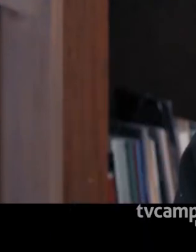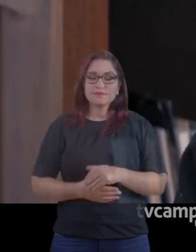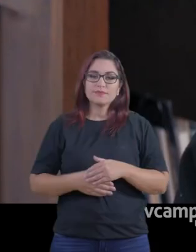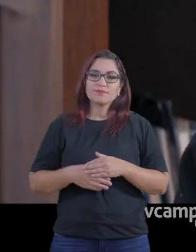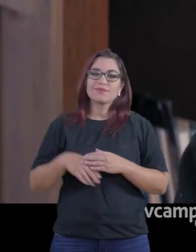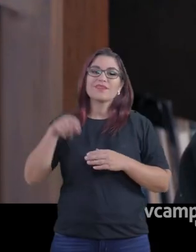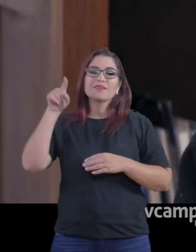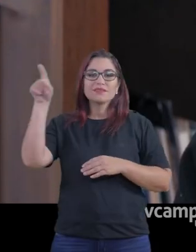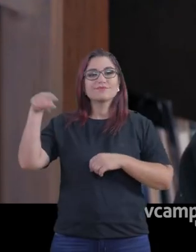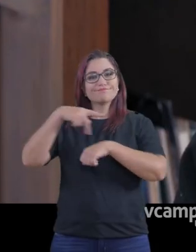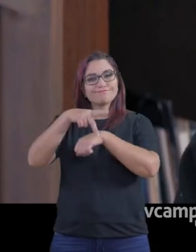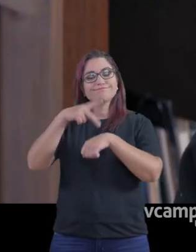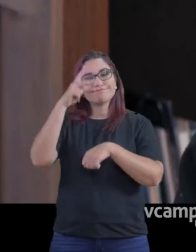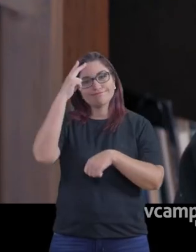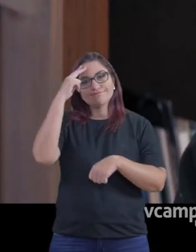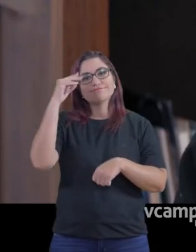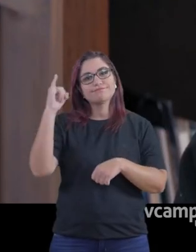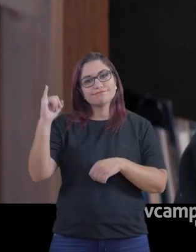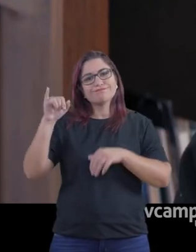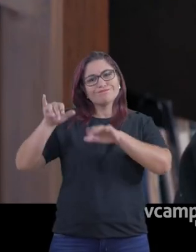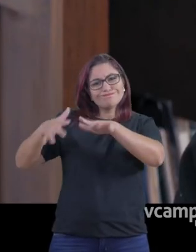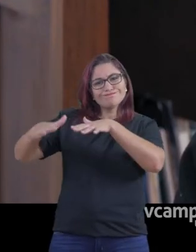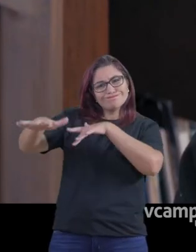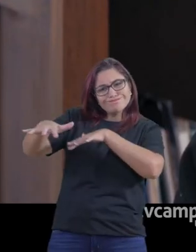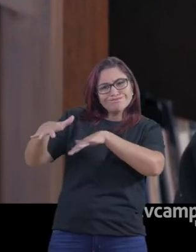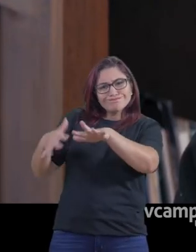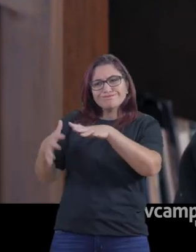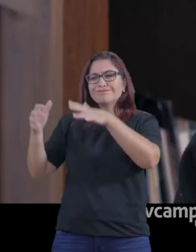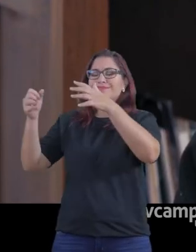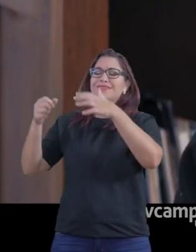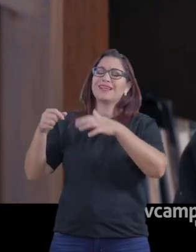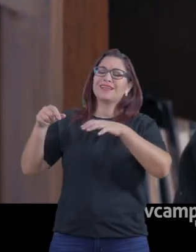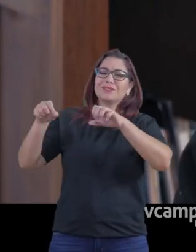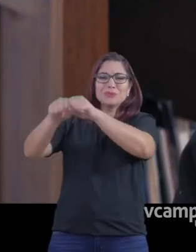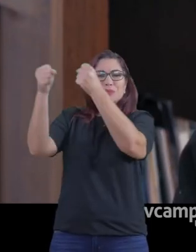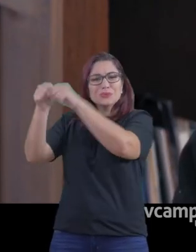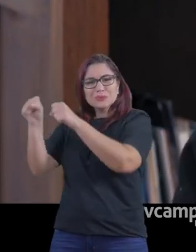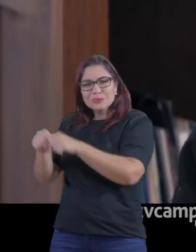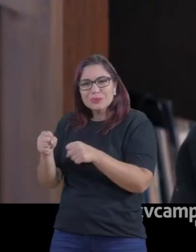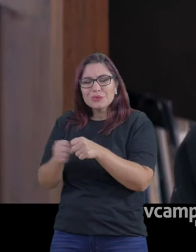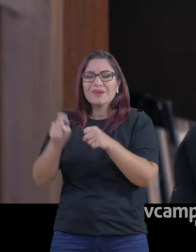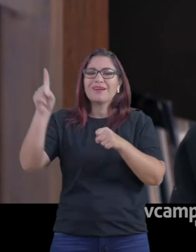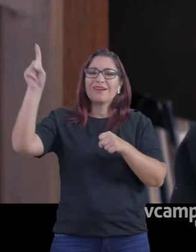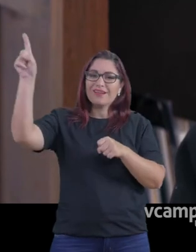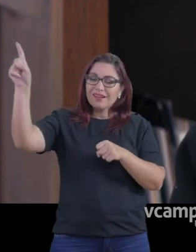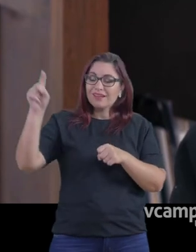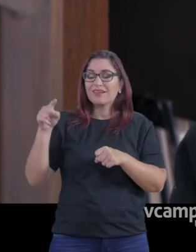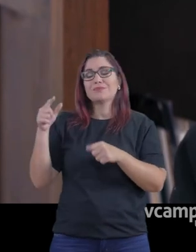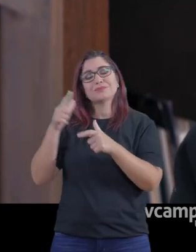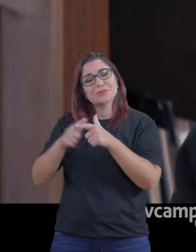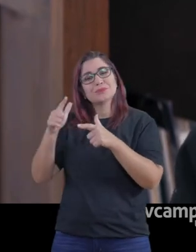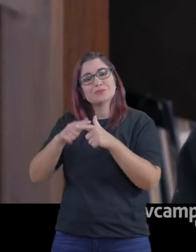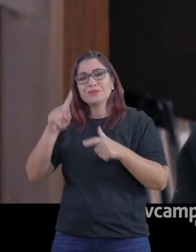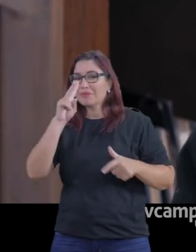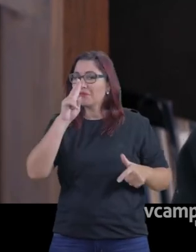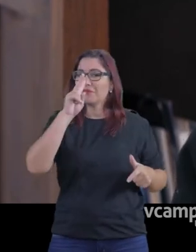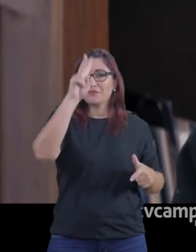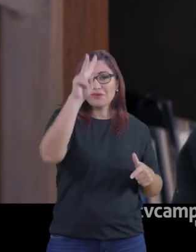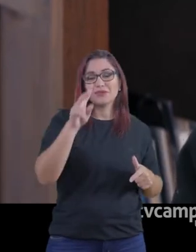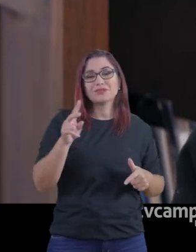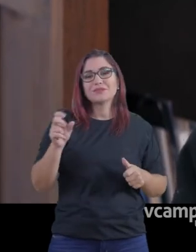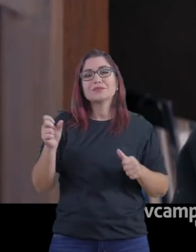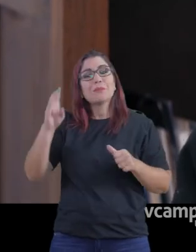Depois do terremoto que passou, tem uma crise, e aquela crise fica piorando, ainda